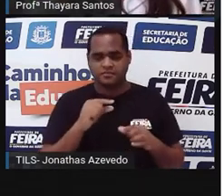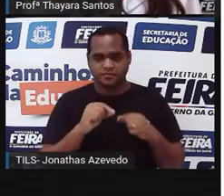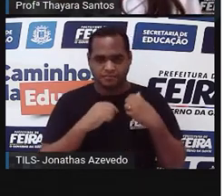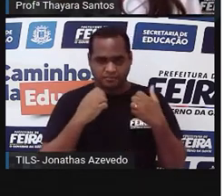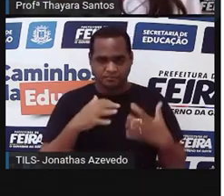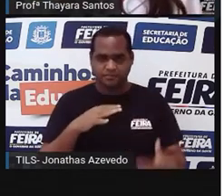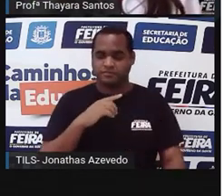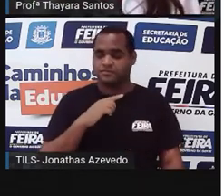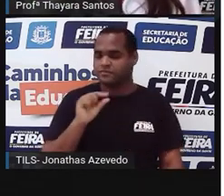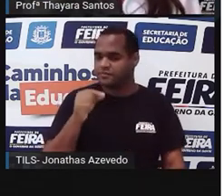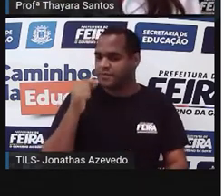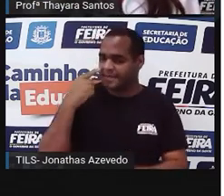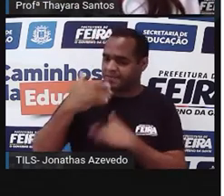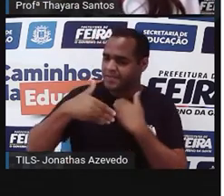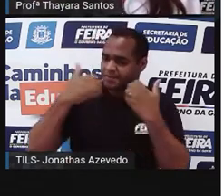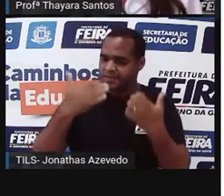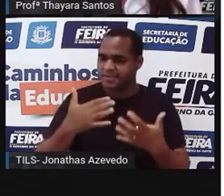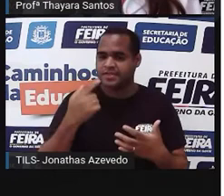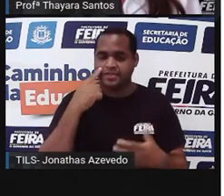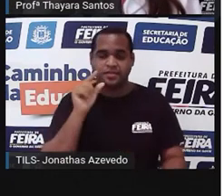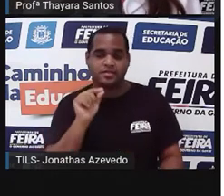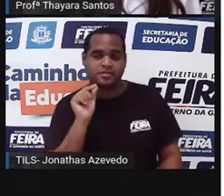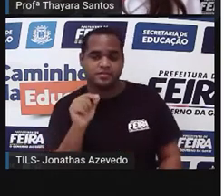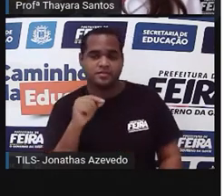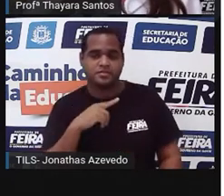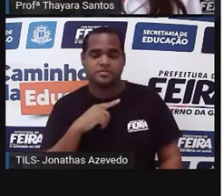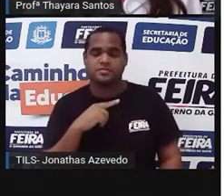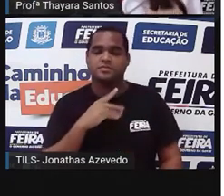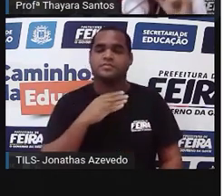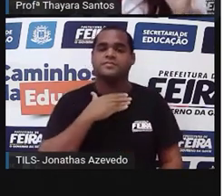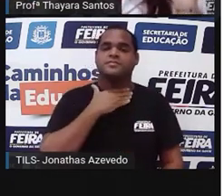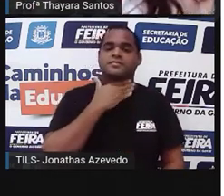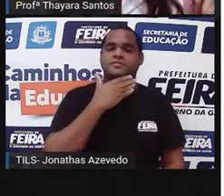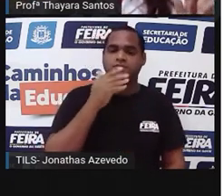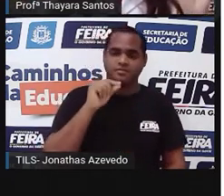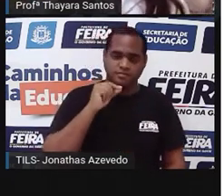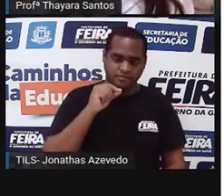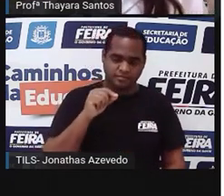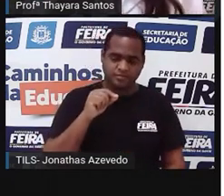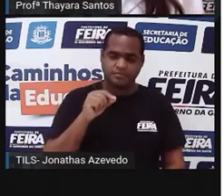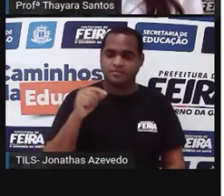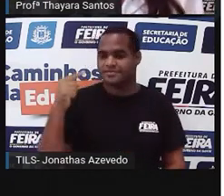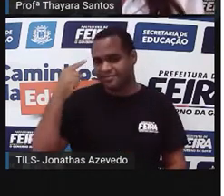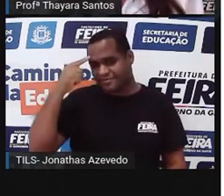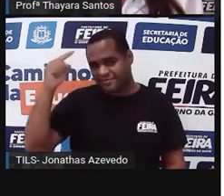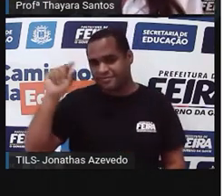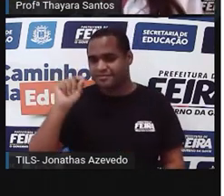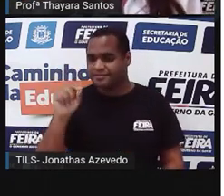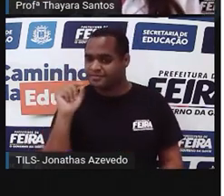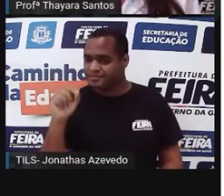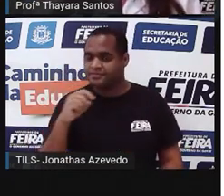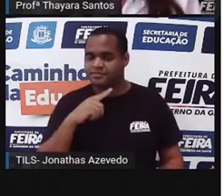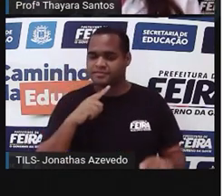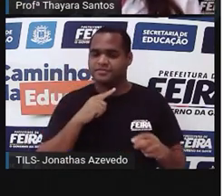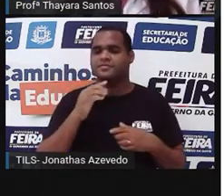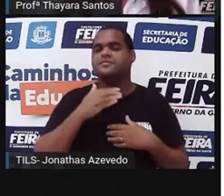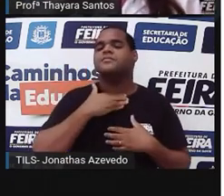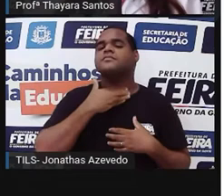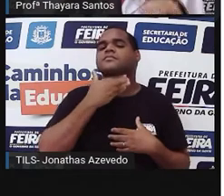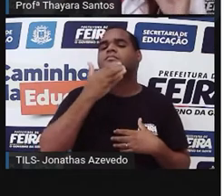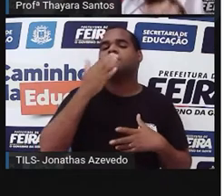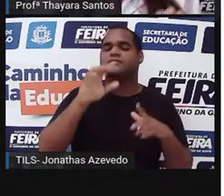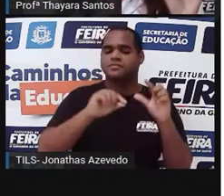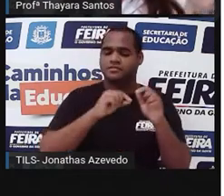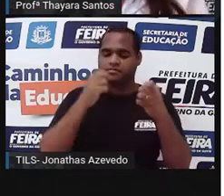época seguinte, quando ele foi que só tinha girafa do pescoço curto, foi porque aquelas girafas de pescoço longo, na verdade,